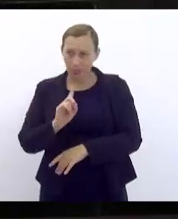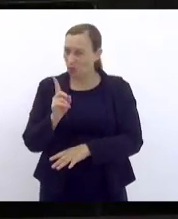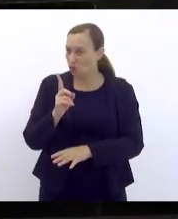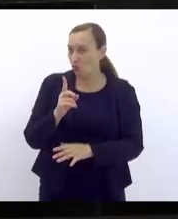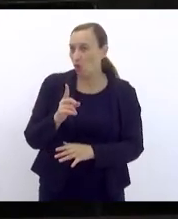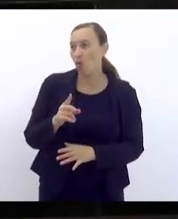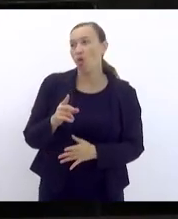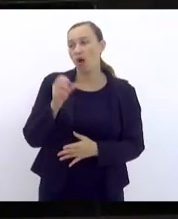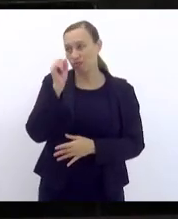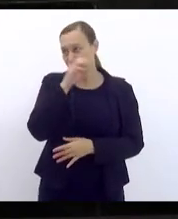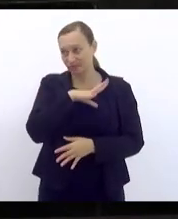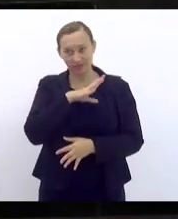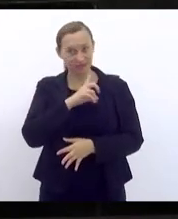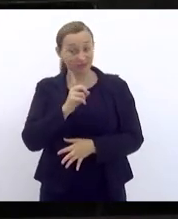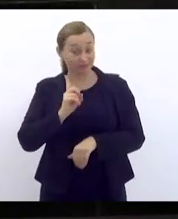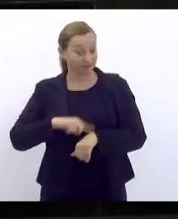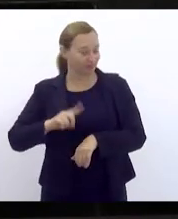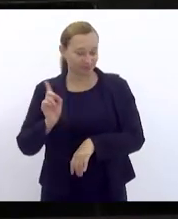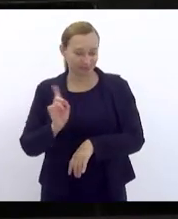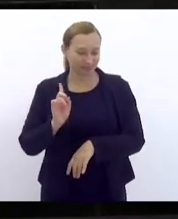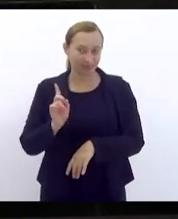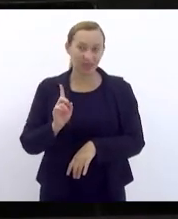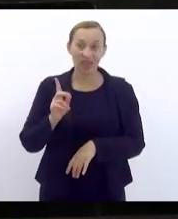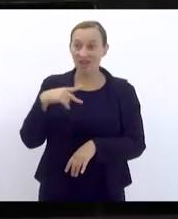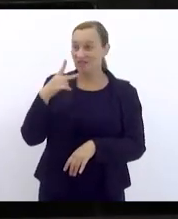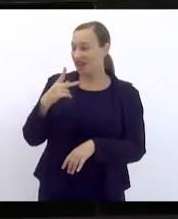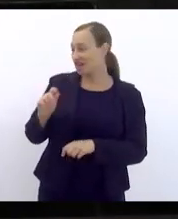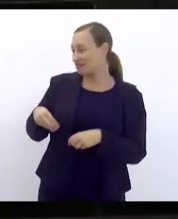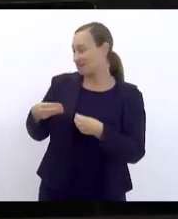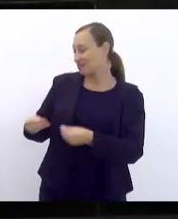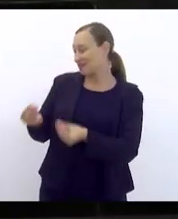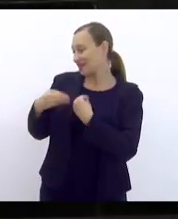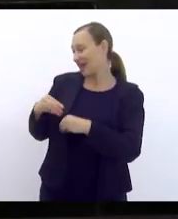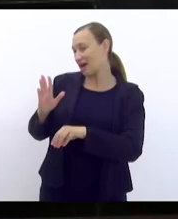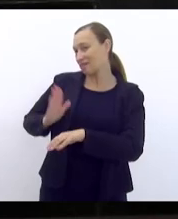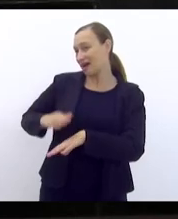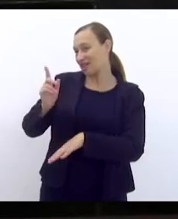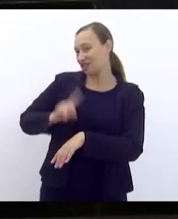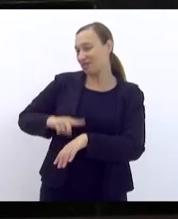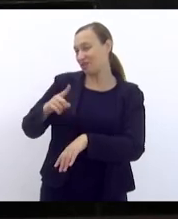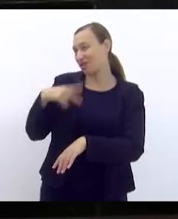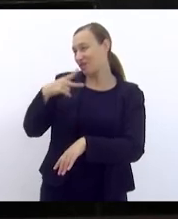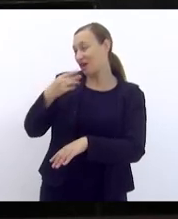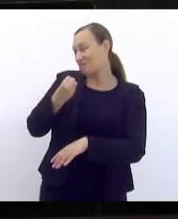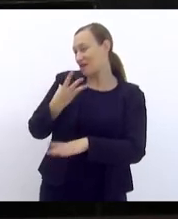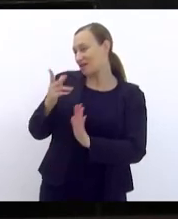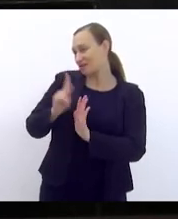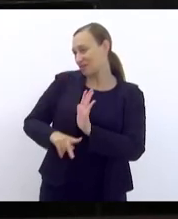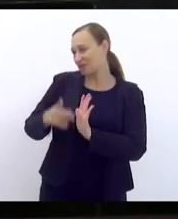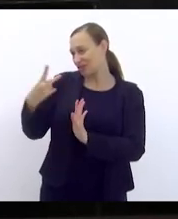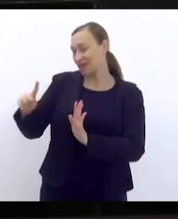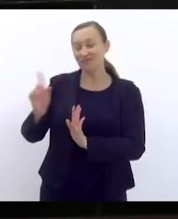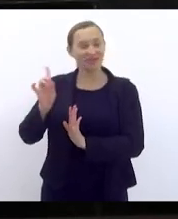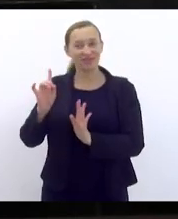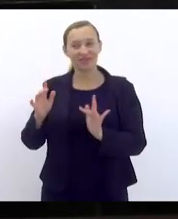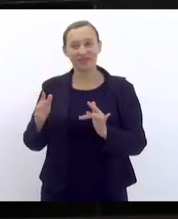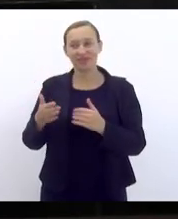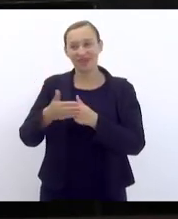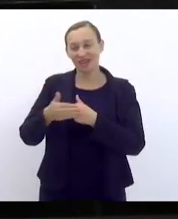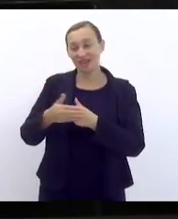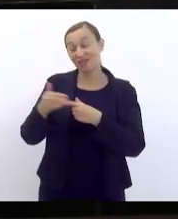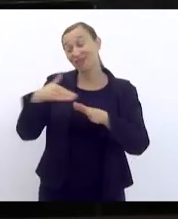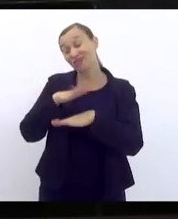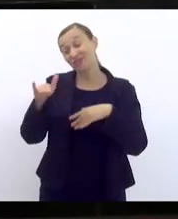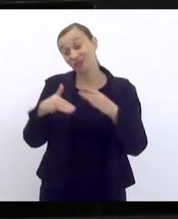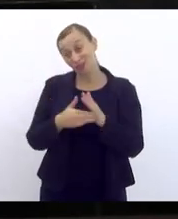abusar da sua generosidade, vão dizer que V. Exª me dá mais tempo, porque eu estou falando bem do seu projeto, mas V. Exª é generosa com todos e